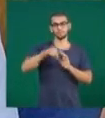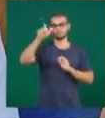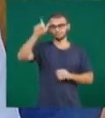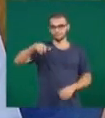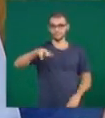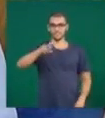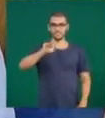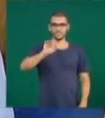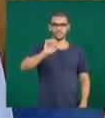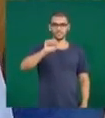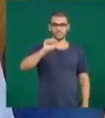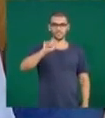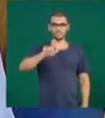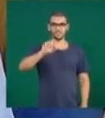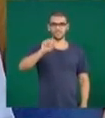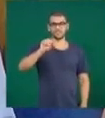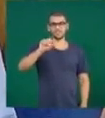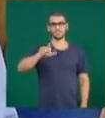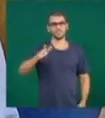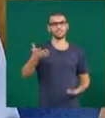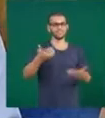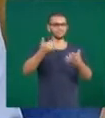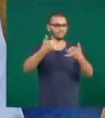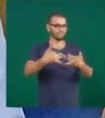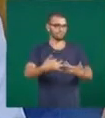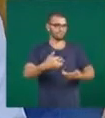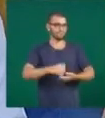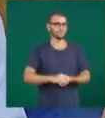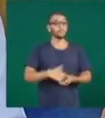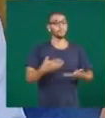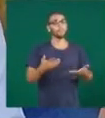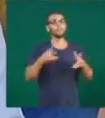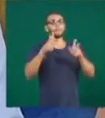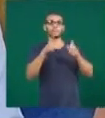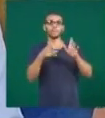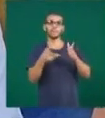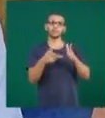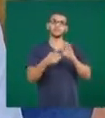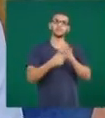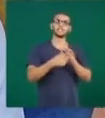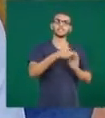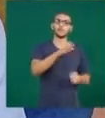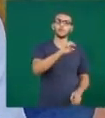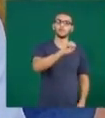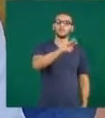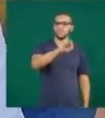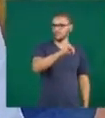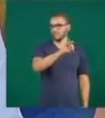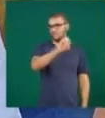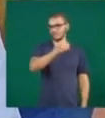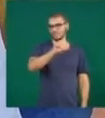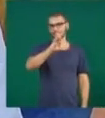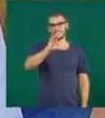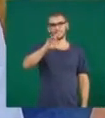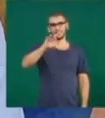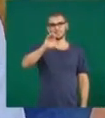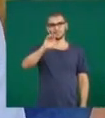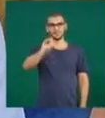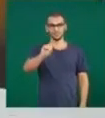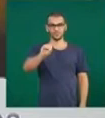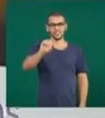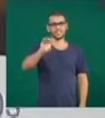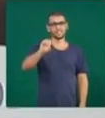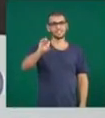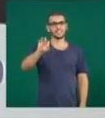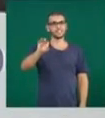exposição que acontece aqui no Sesc. A exposição de Objetos, Trecos e Cacarecos do artista Rafael Sol.